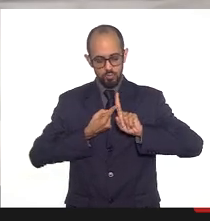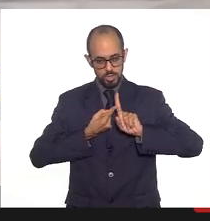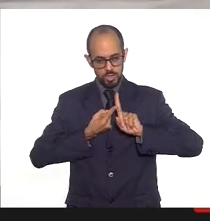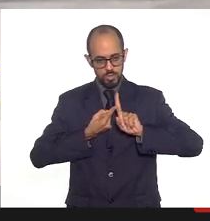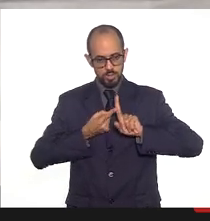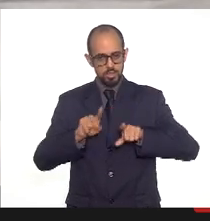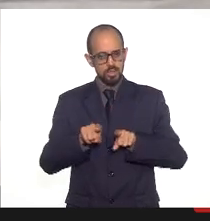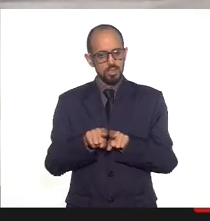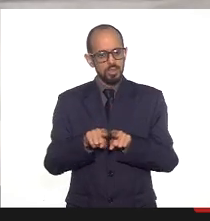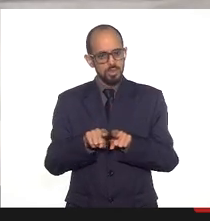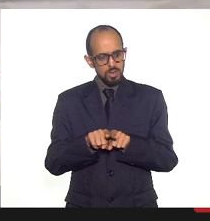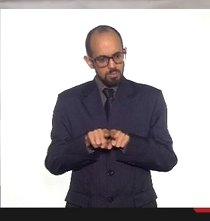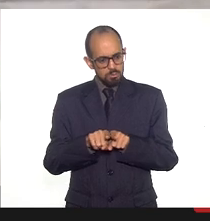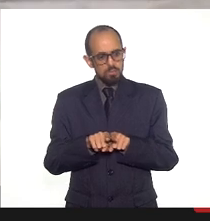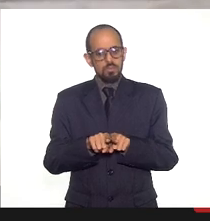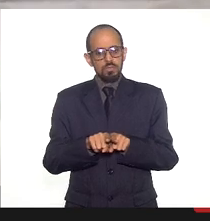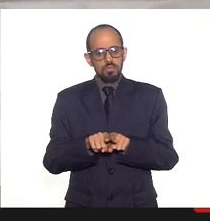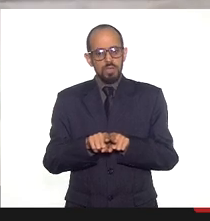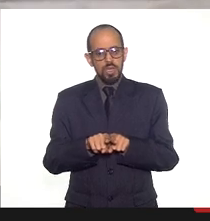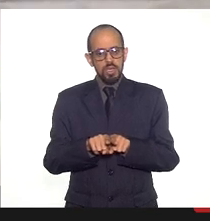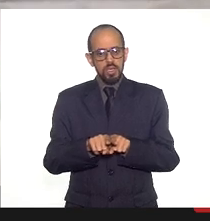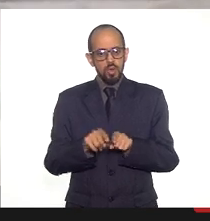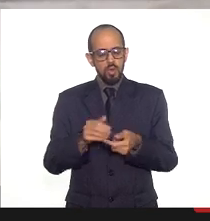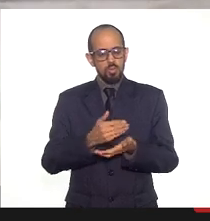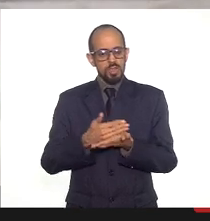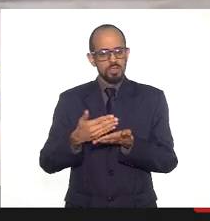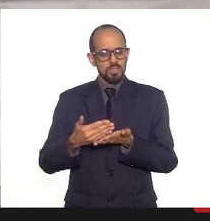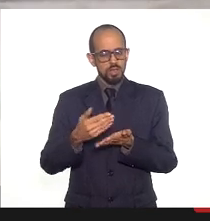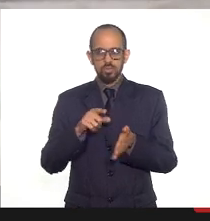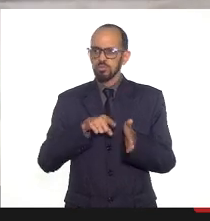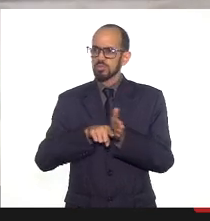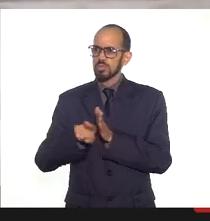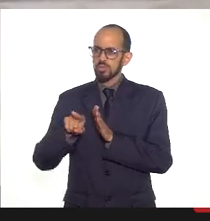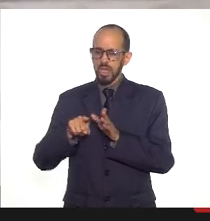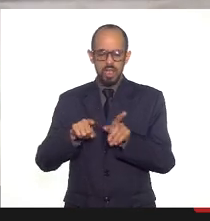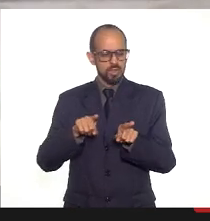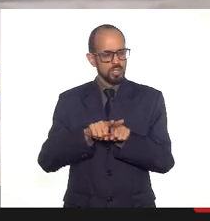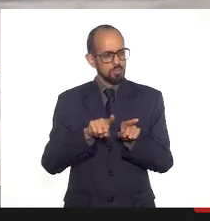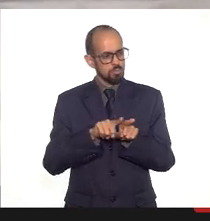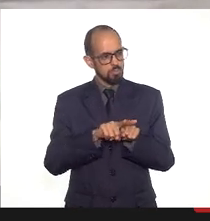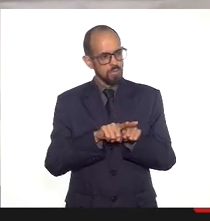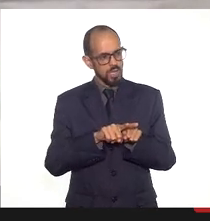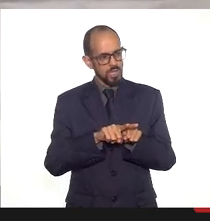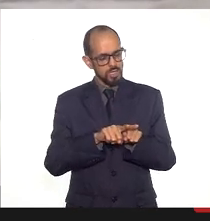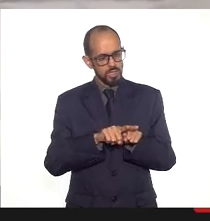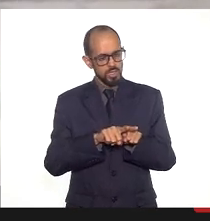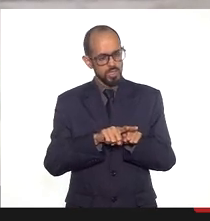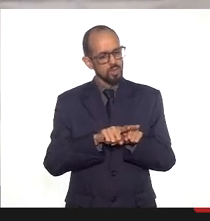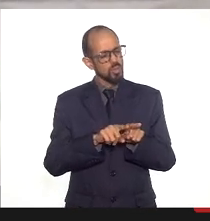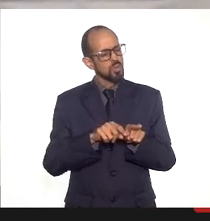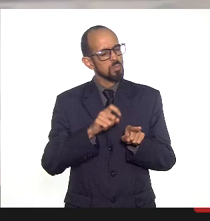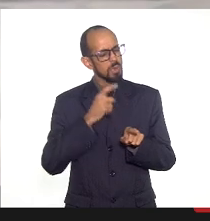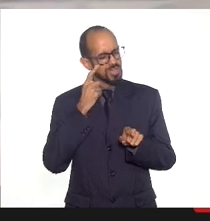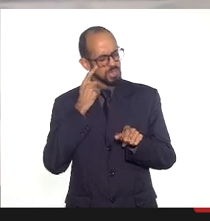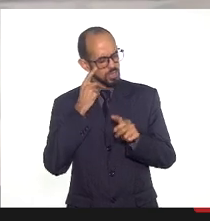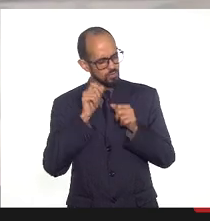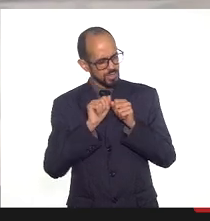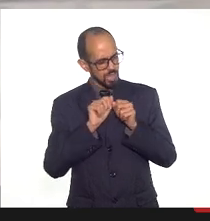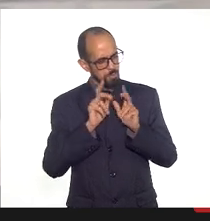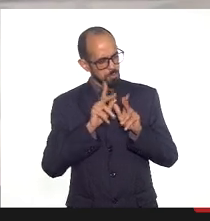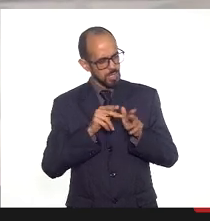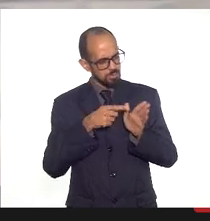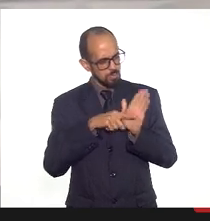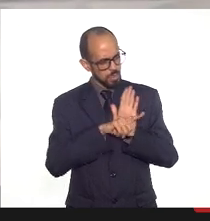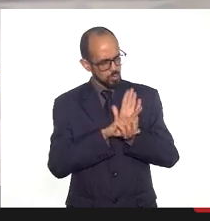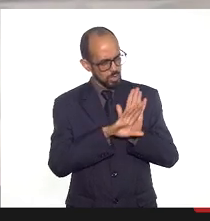E já começando a diminuir, que eu vou deixar uma pergunta aí para... Eu ia fazer a mesma pergunta, mas a deputada